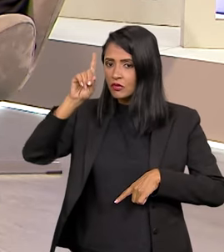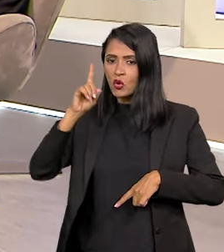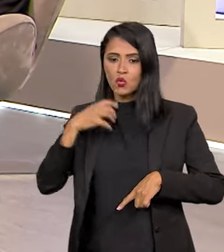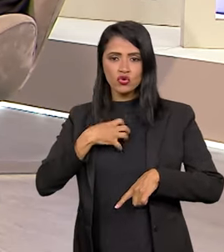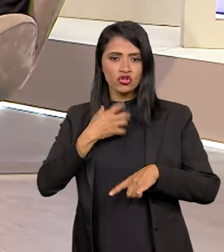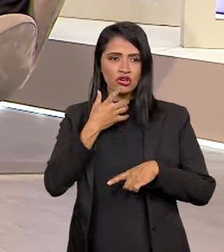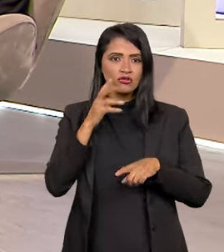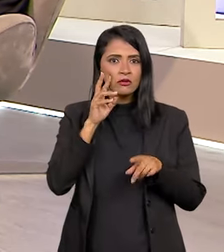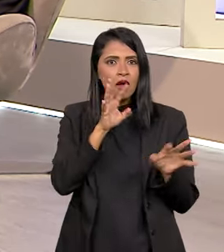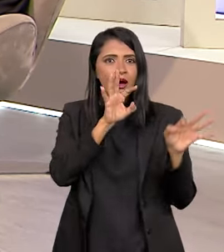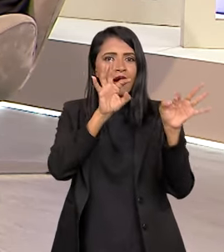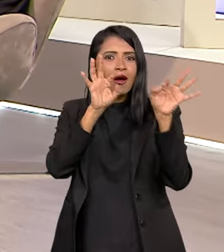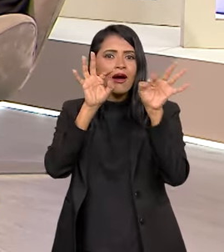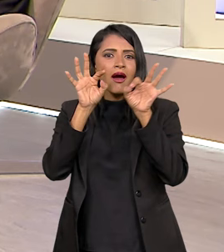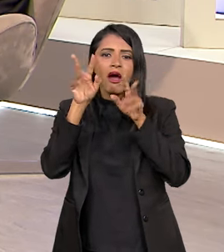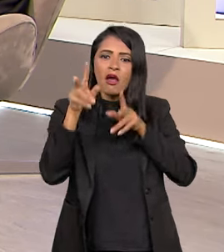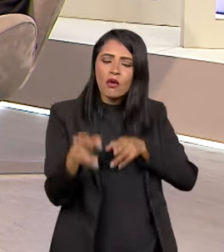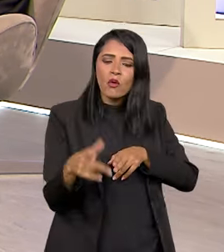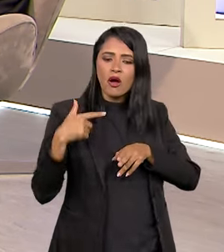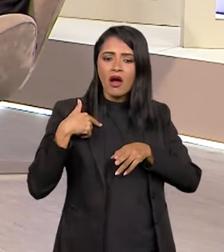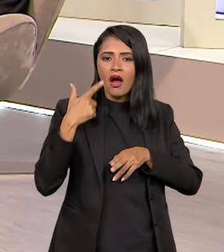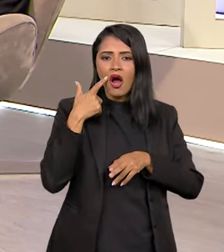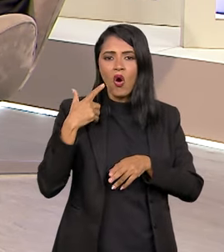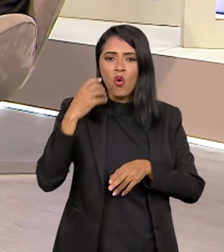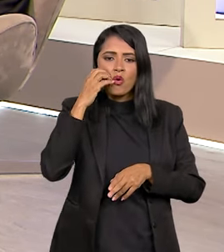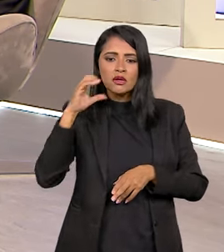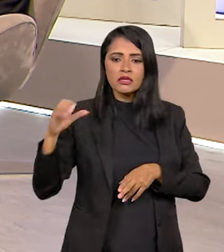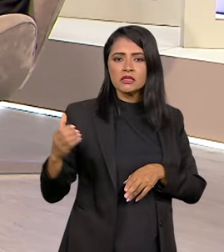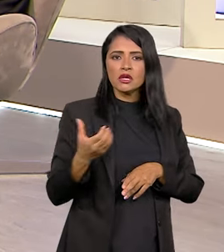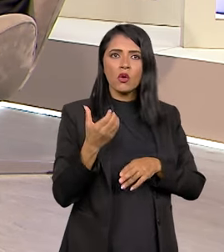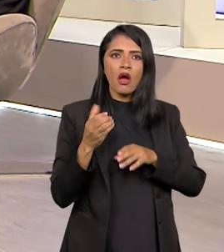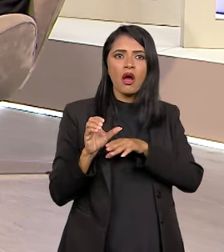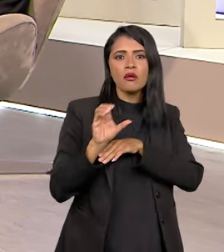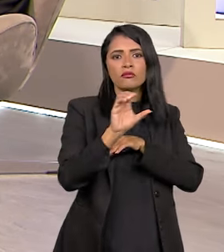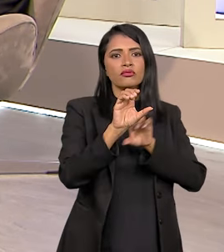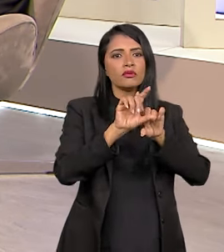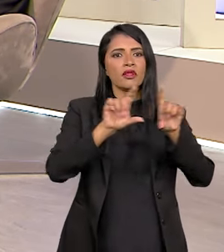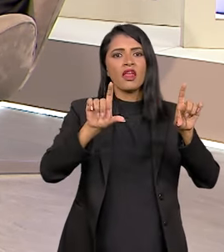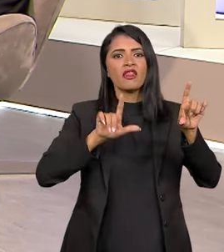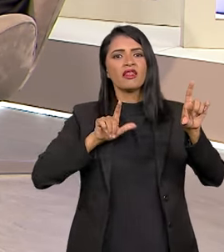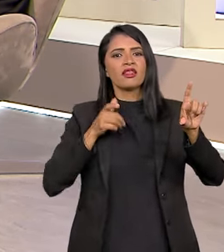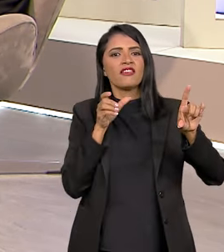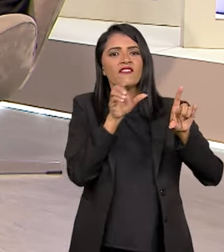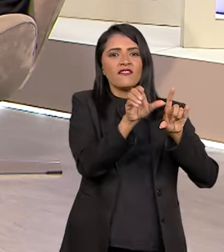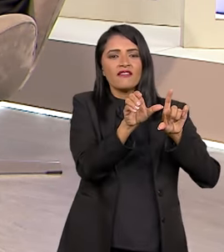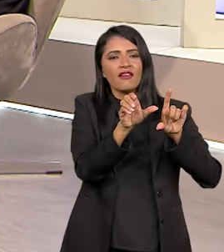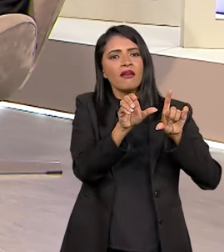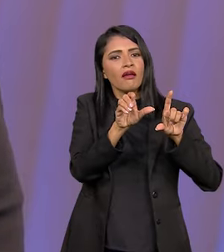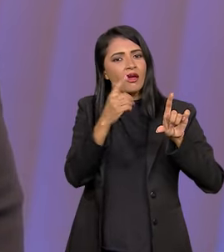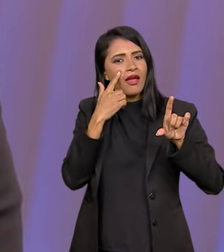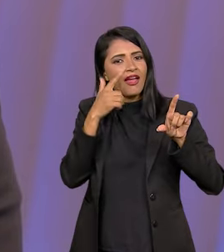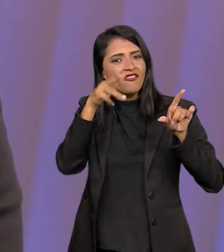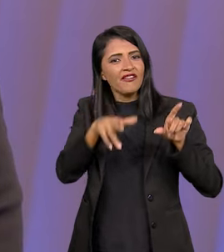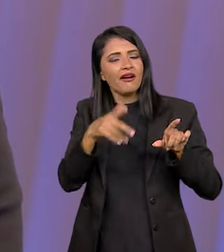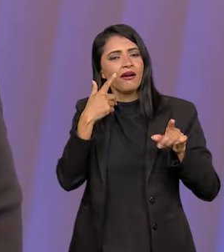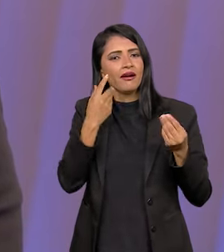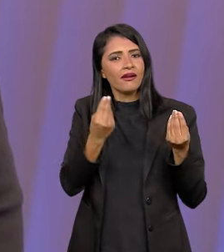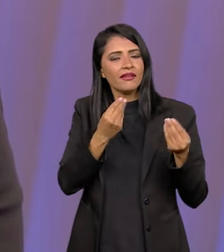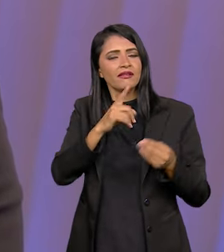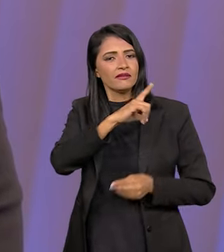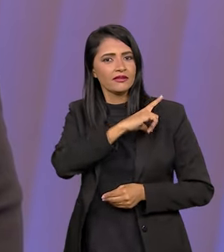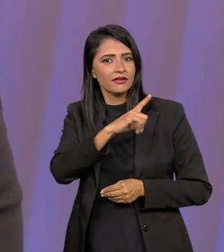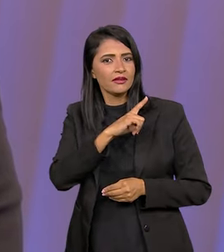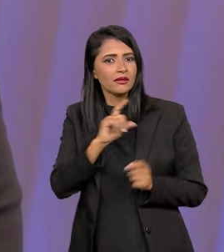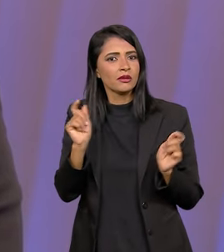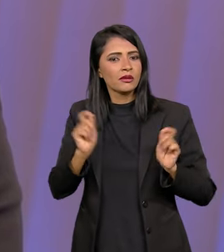no modo de assistir televisão. É como se a gente pegasse o nosso celular e colocasse na tela da TV. A gente vai passar